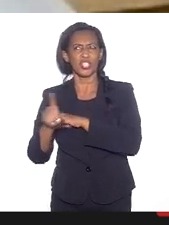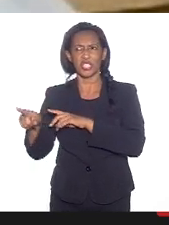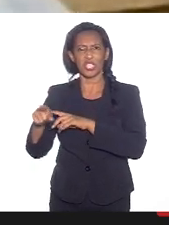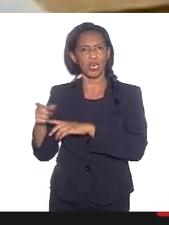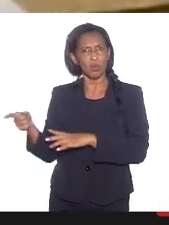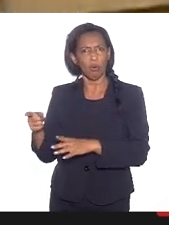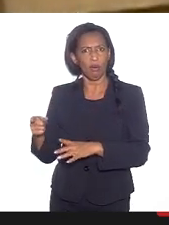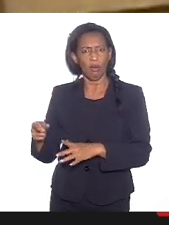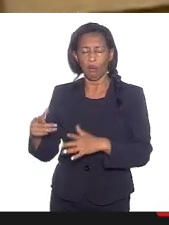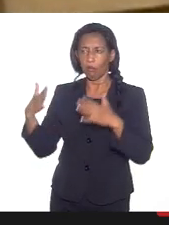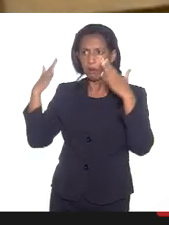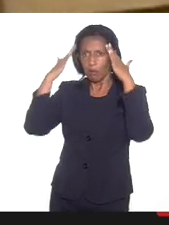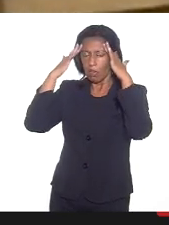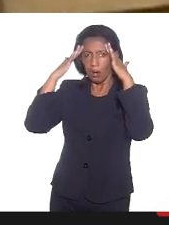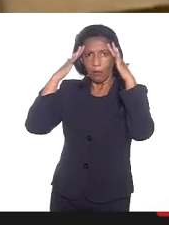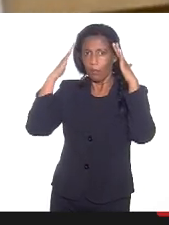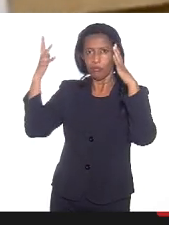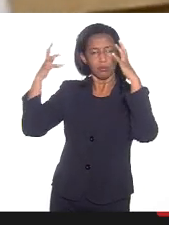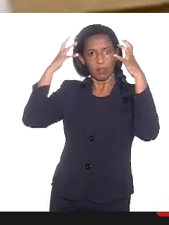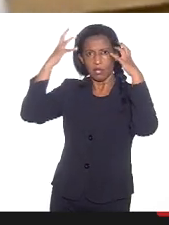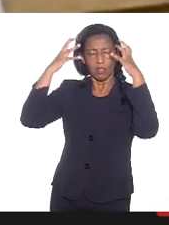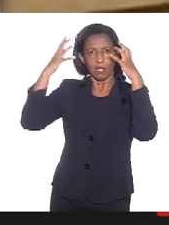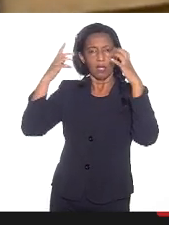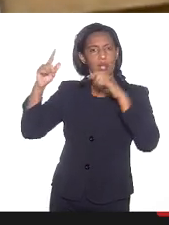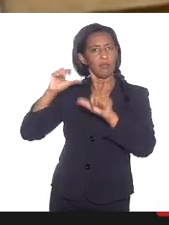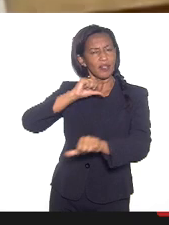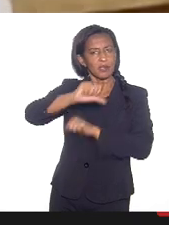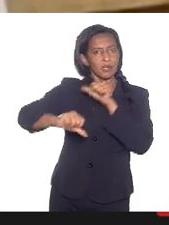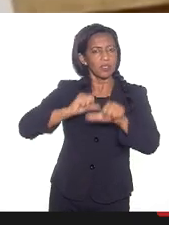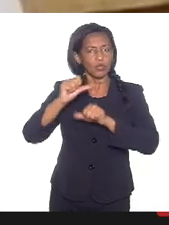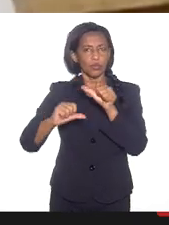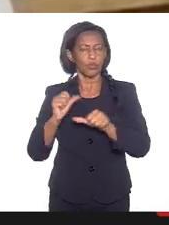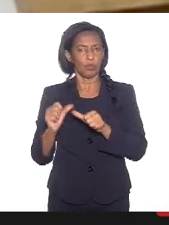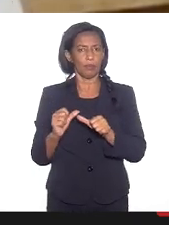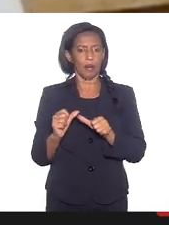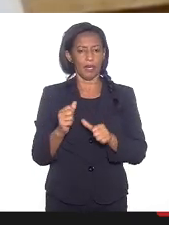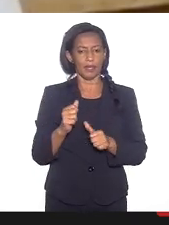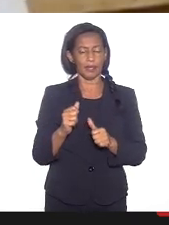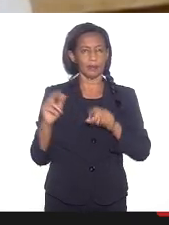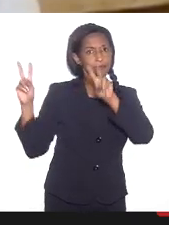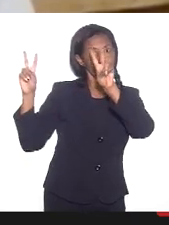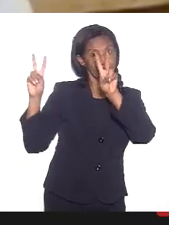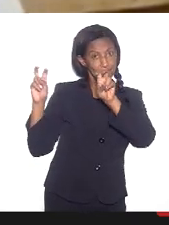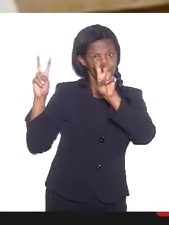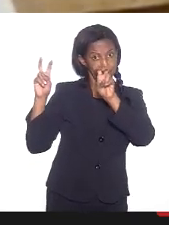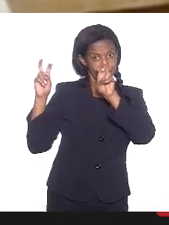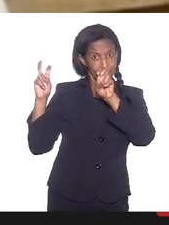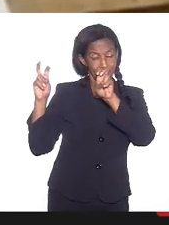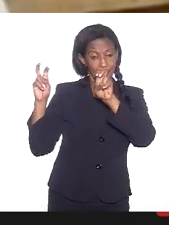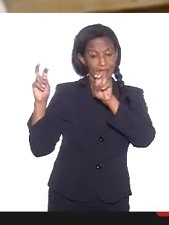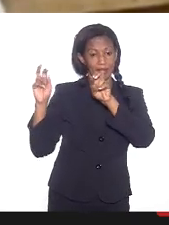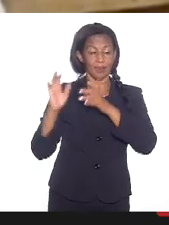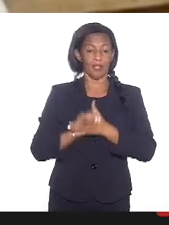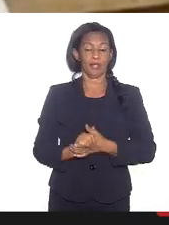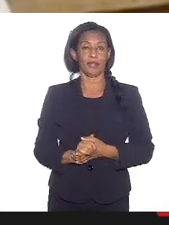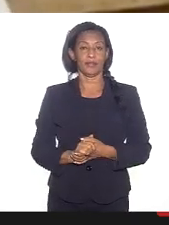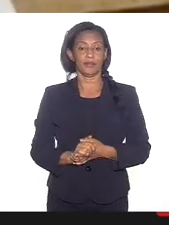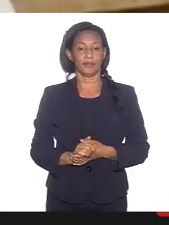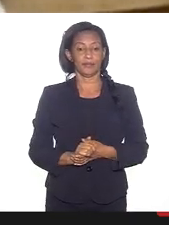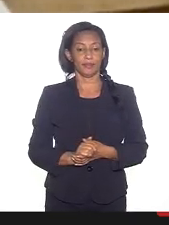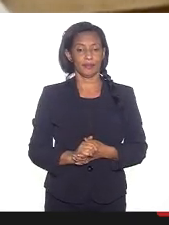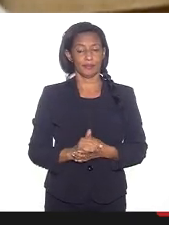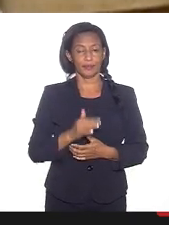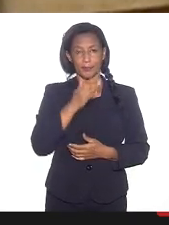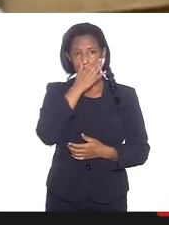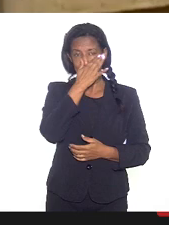que atávico. E vai se transformar em algo, claro, entre aspas, atávico aqui no Brasil, que